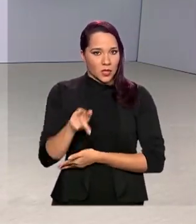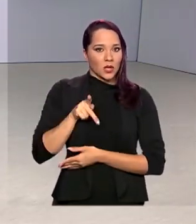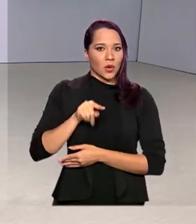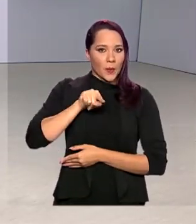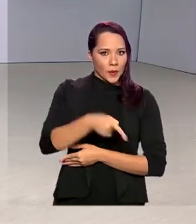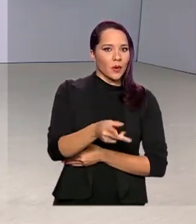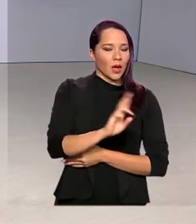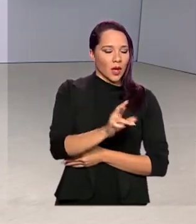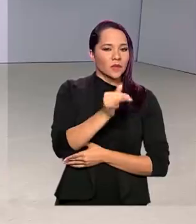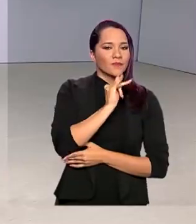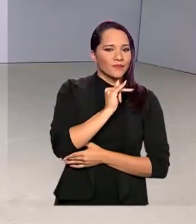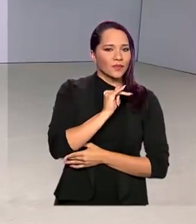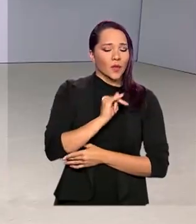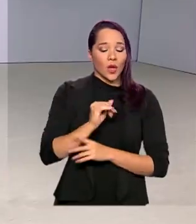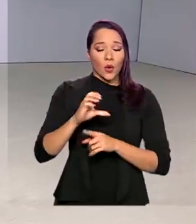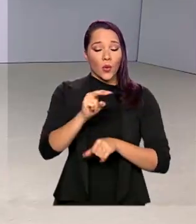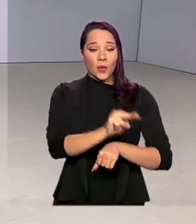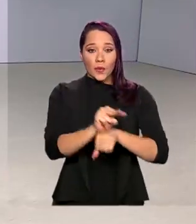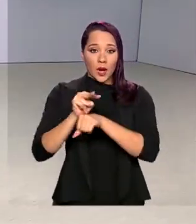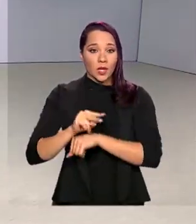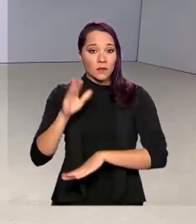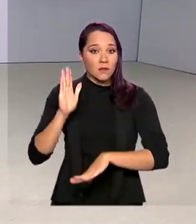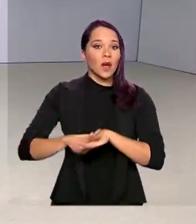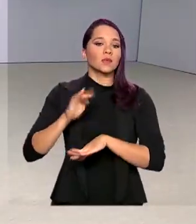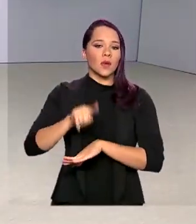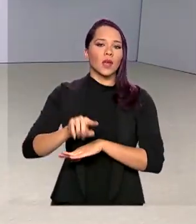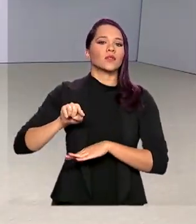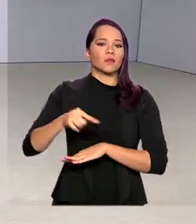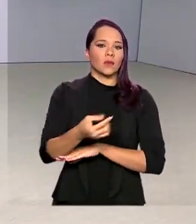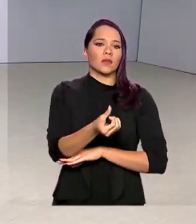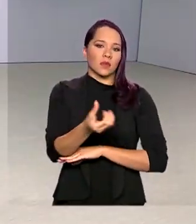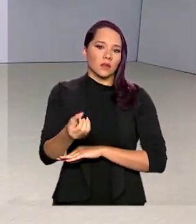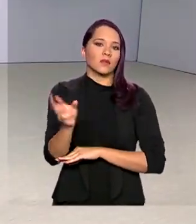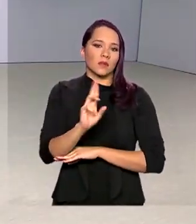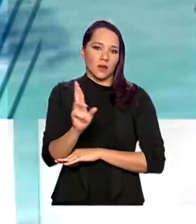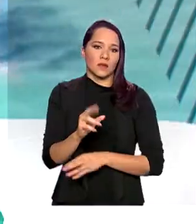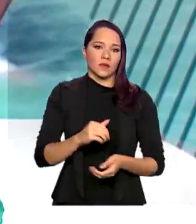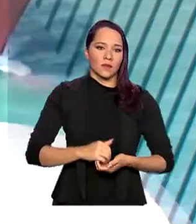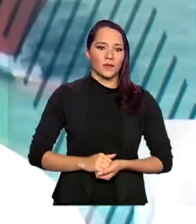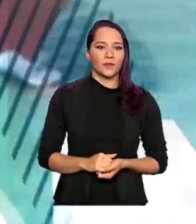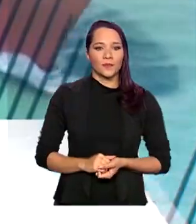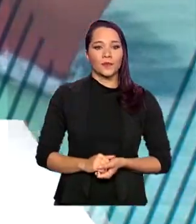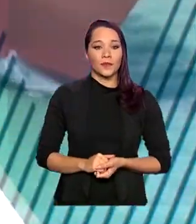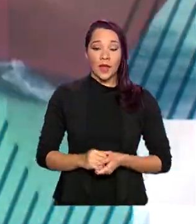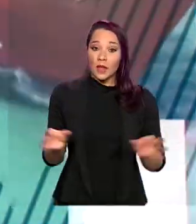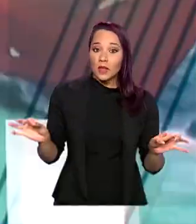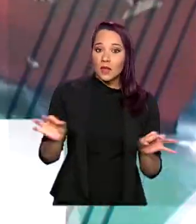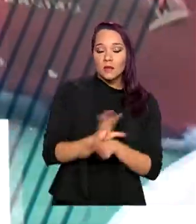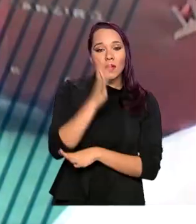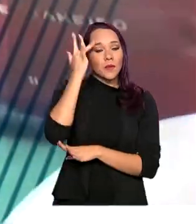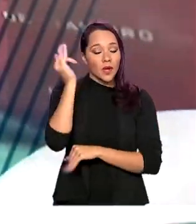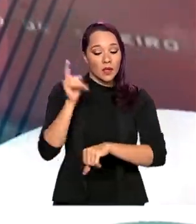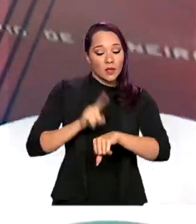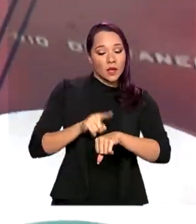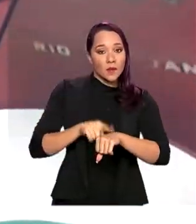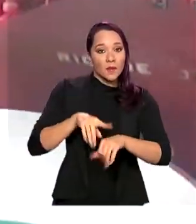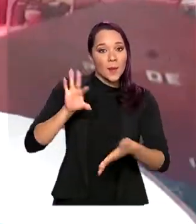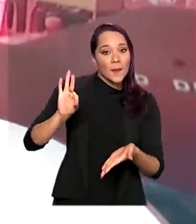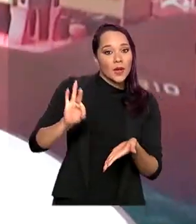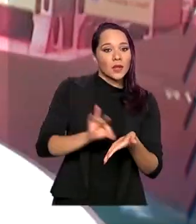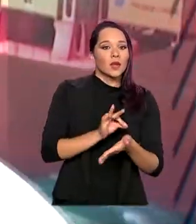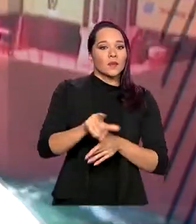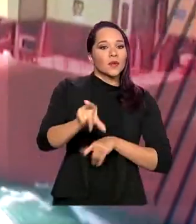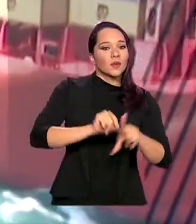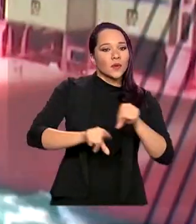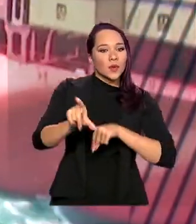reais, por exemplo, o crédito máximo concedido será de mil e seiscentos reais. Termina amanhã o prazo para matrícula dos